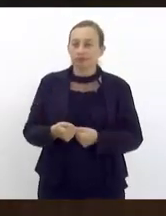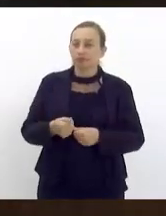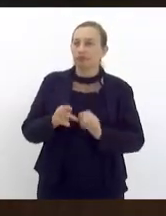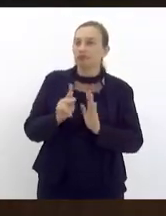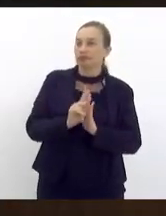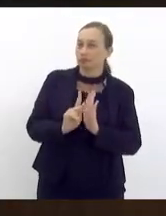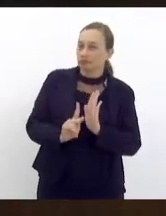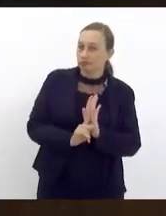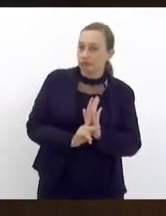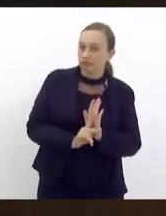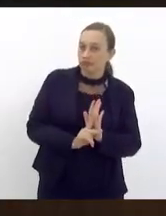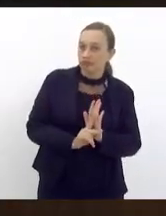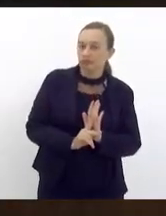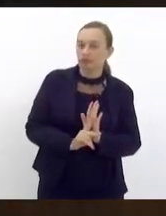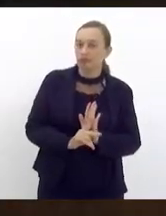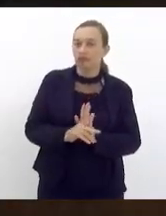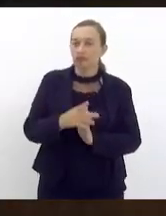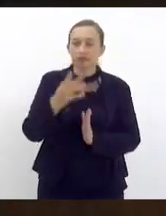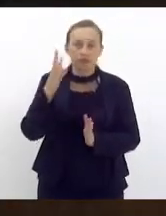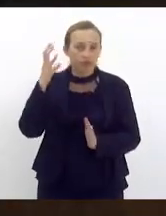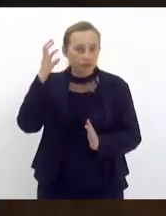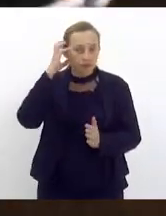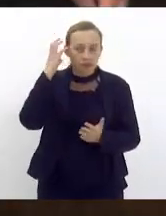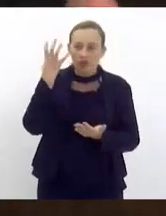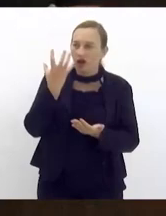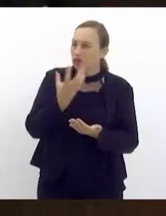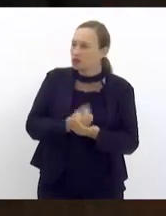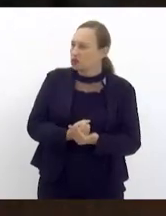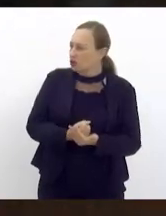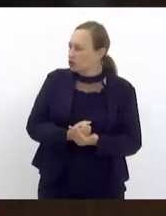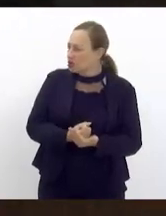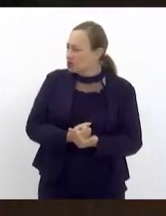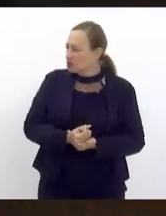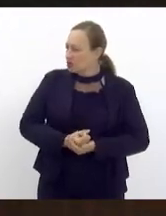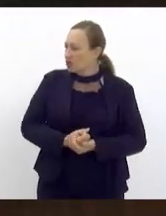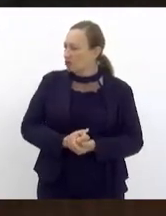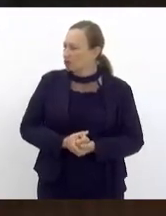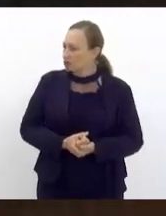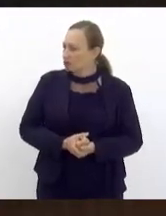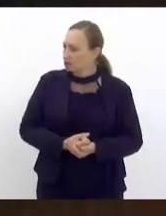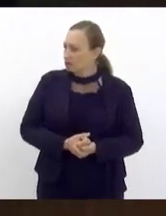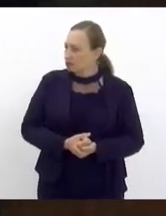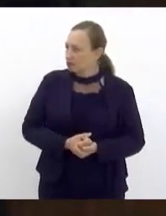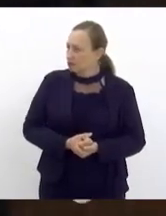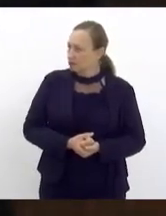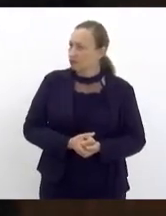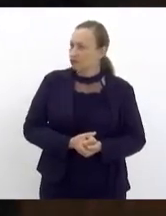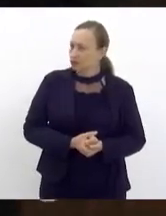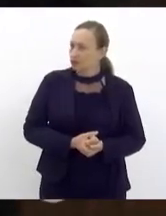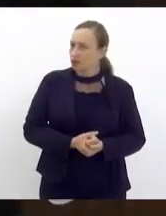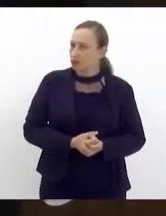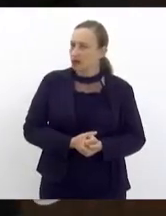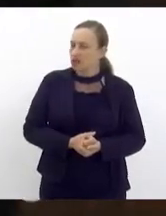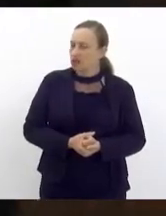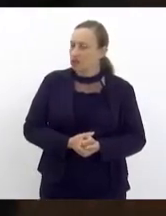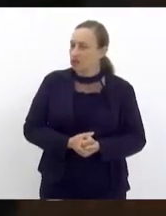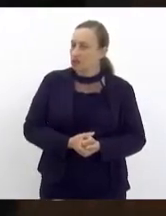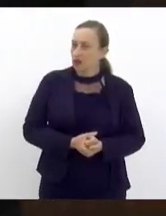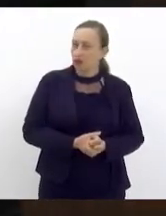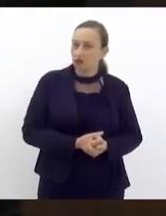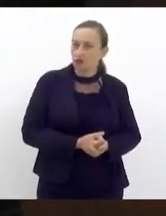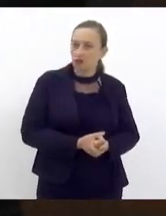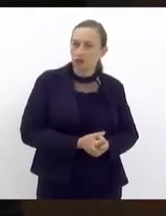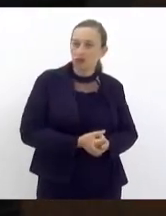contempla o deficiente audiovisual devo dizer que tenho absoluta convicção que o governador Cláudio Castro